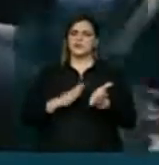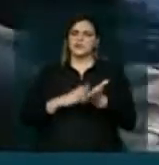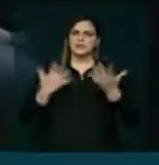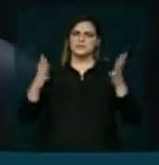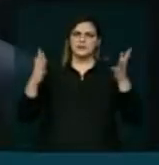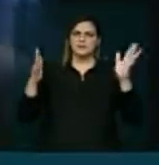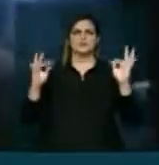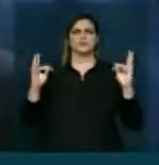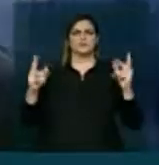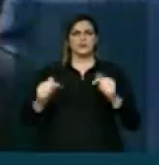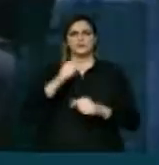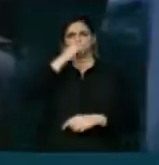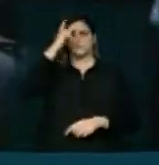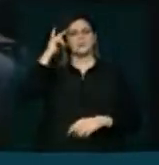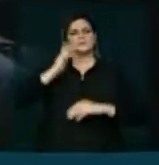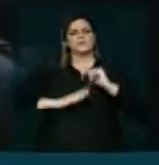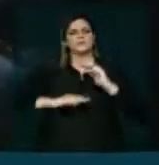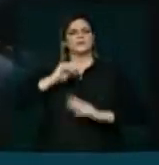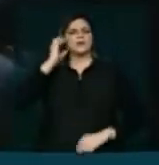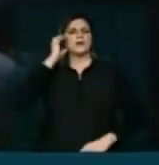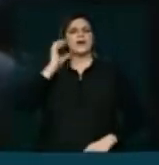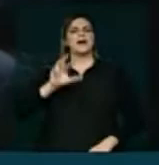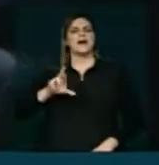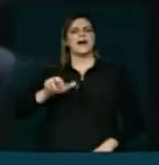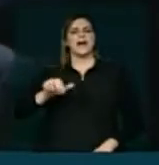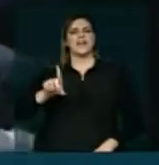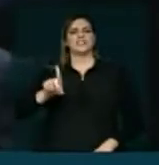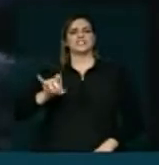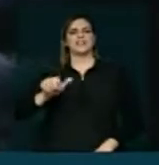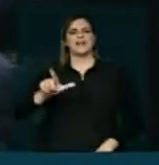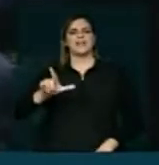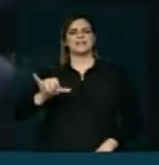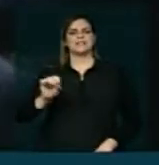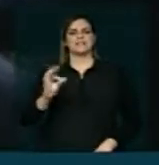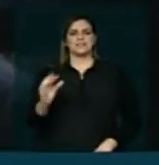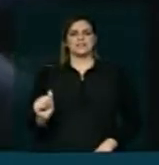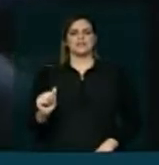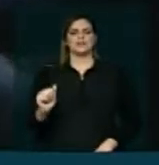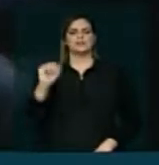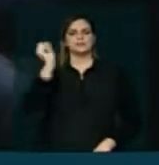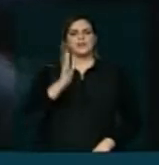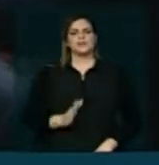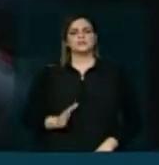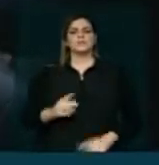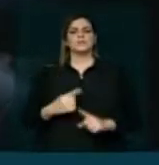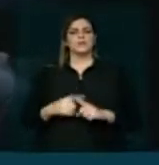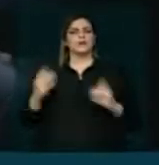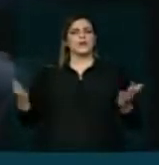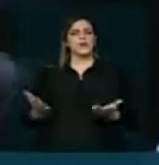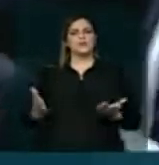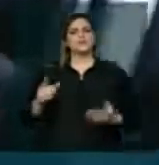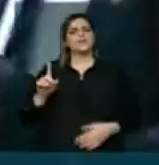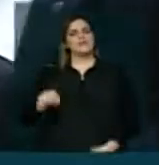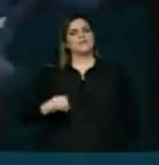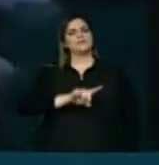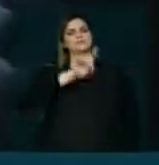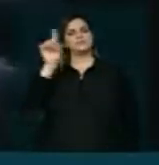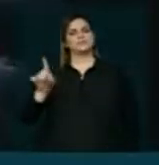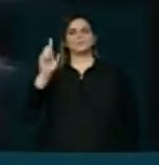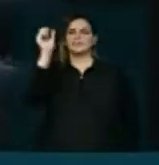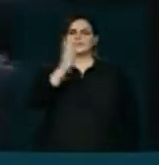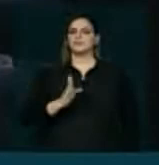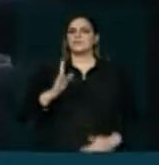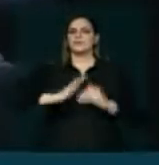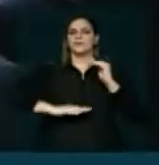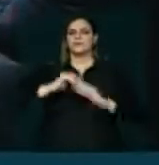todos os radialistas do nosso país em virtude de hoje ser o dia nacional do